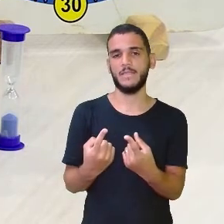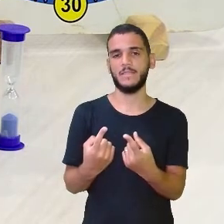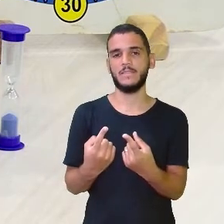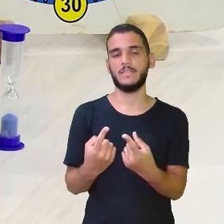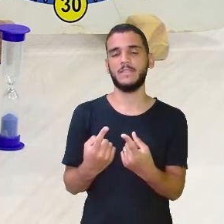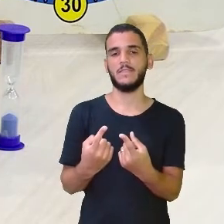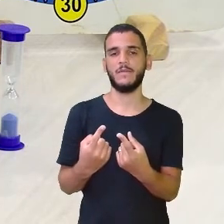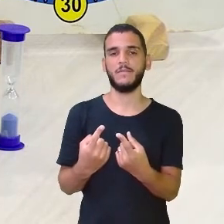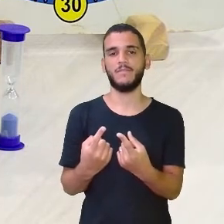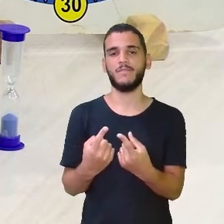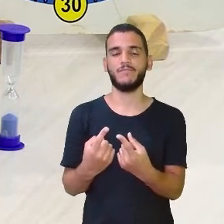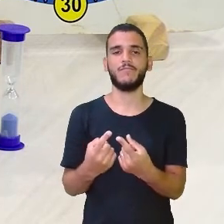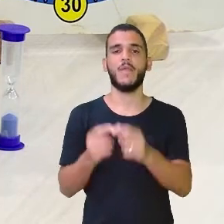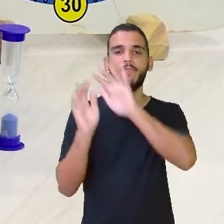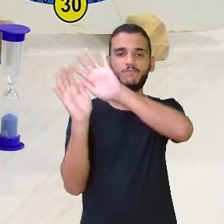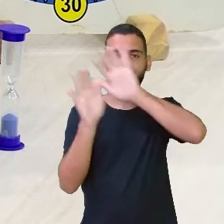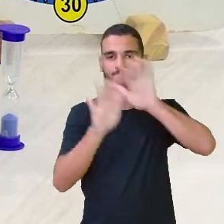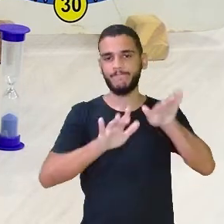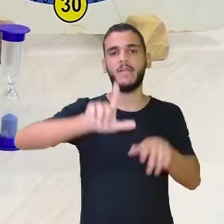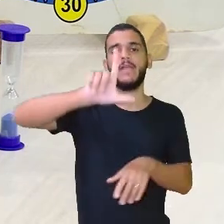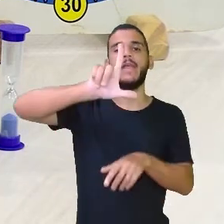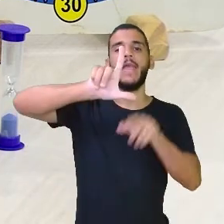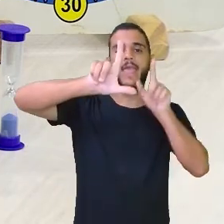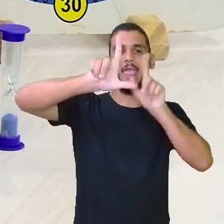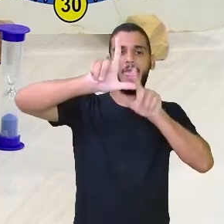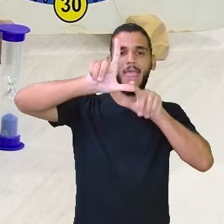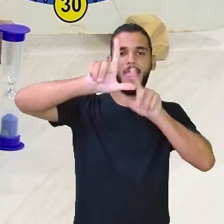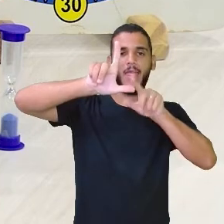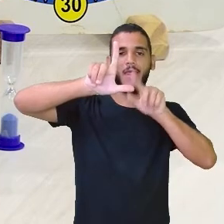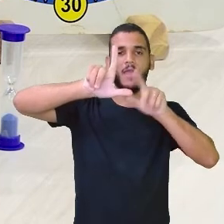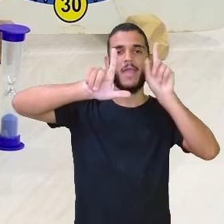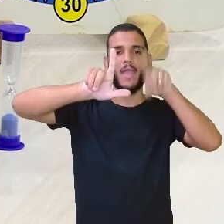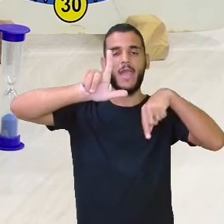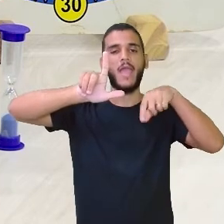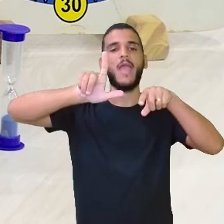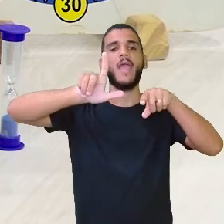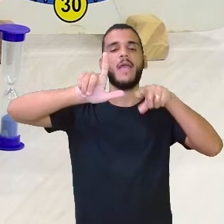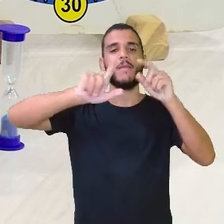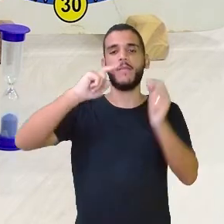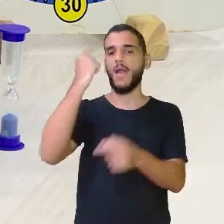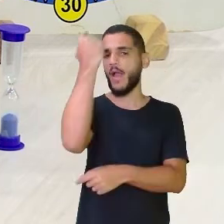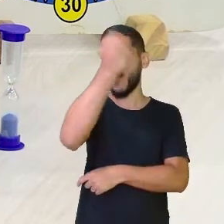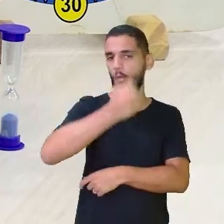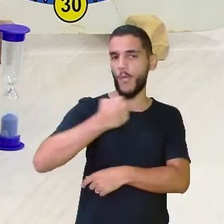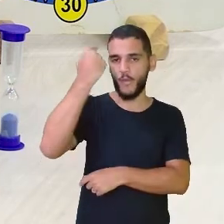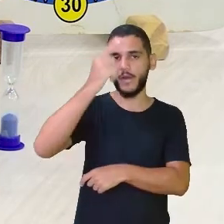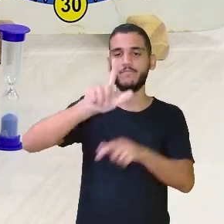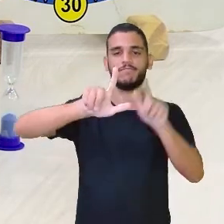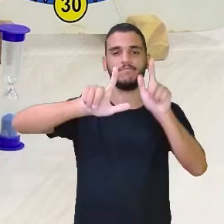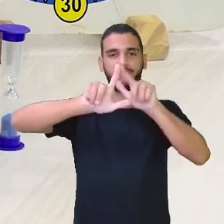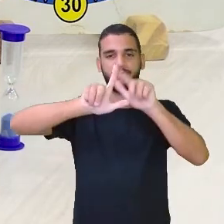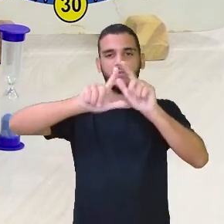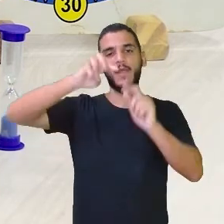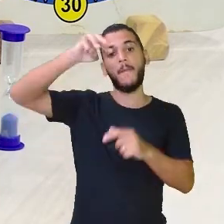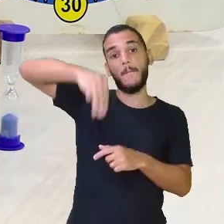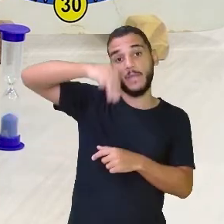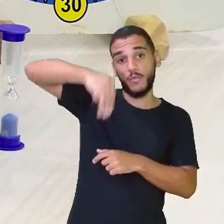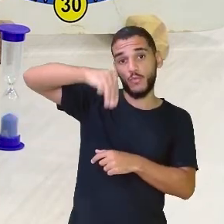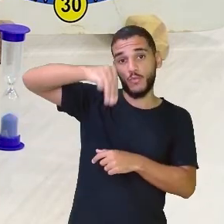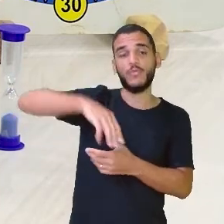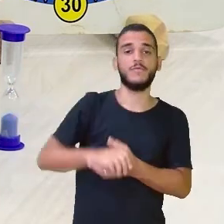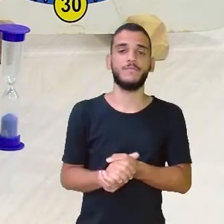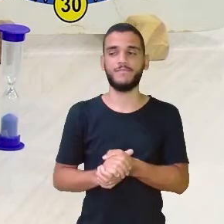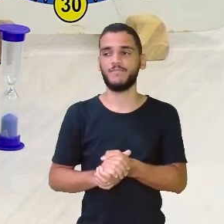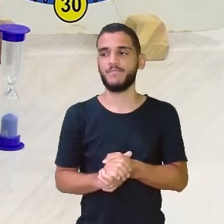aqui, que é o ponteiro dos minutos, quando ele faz essa volta aqui total, aí esse ponteirinho vai mudar